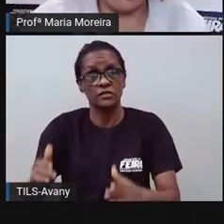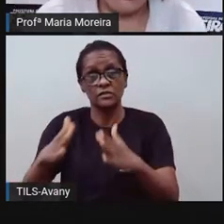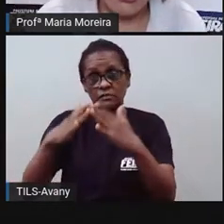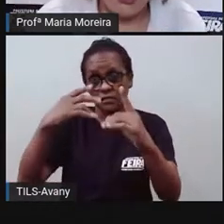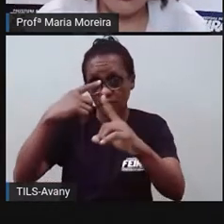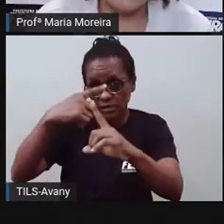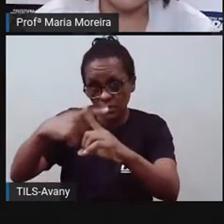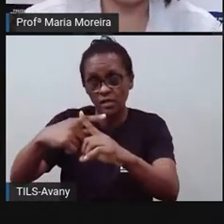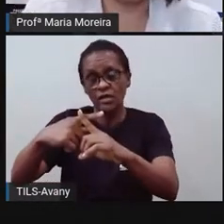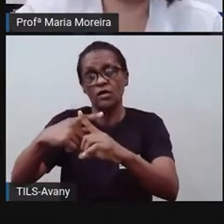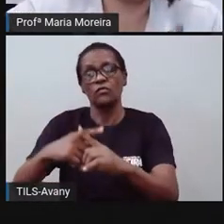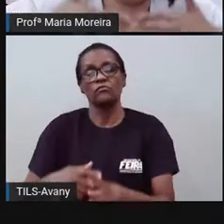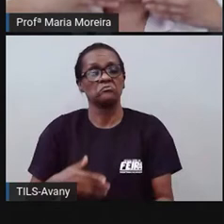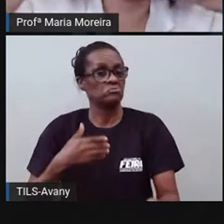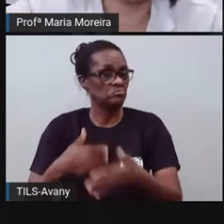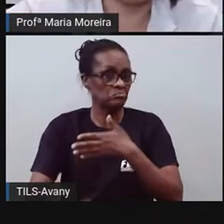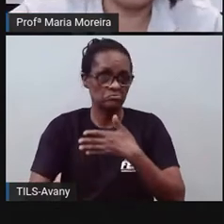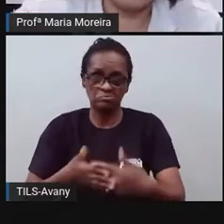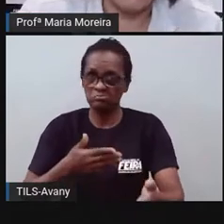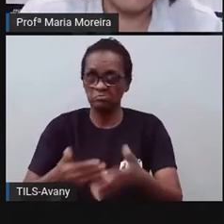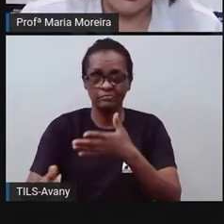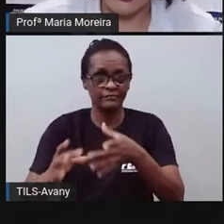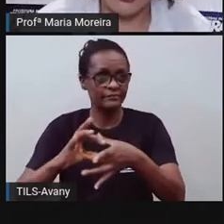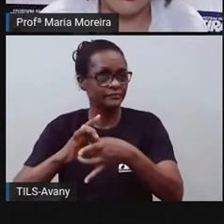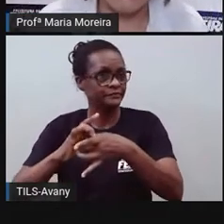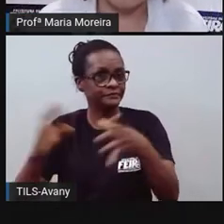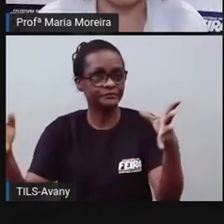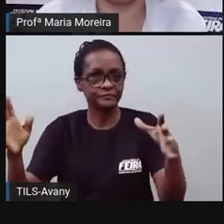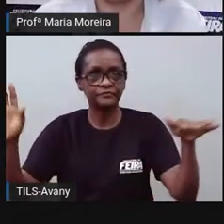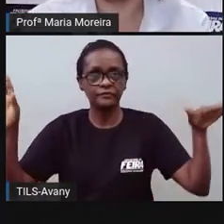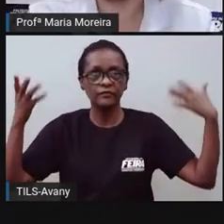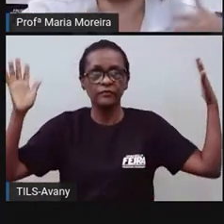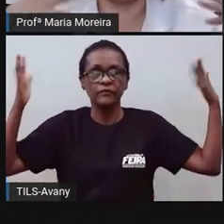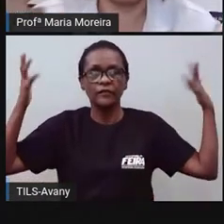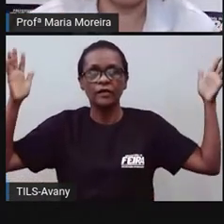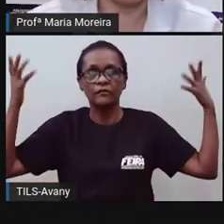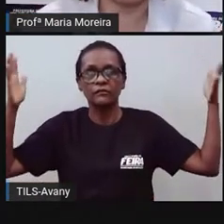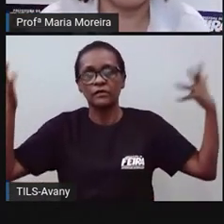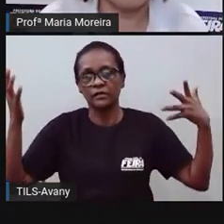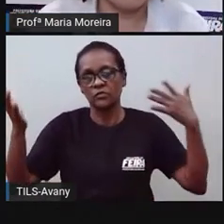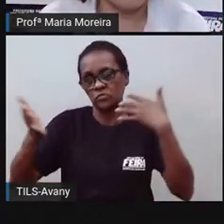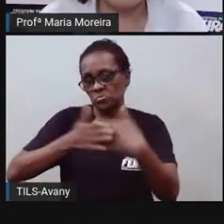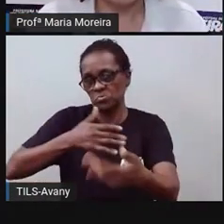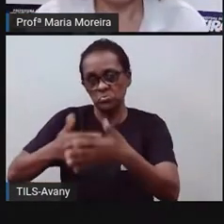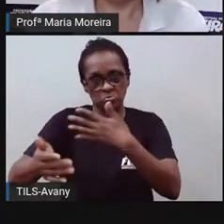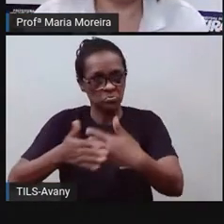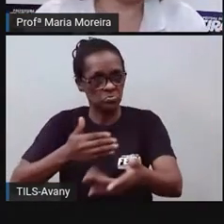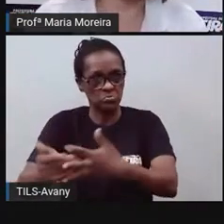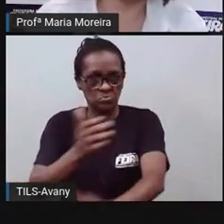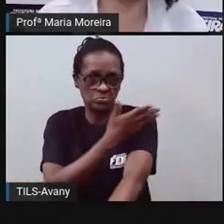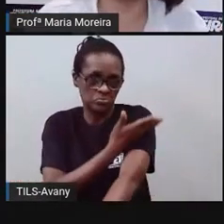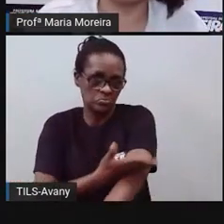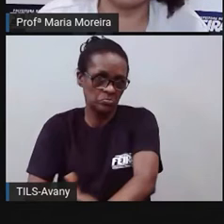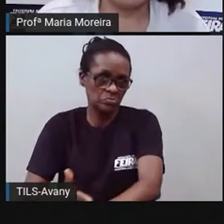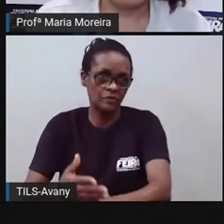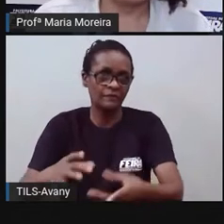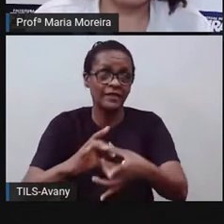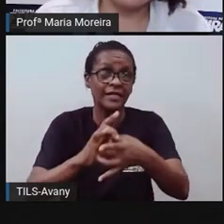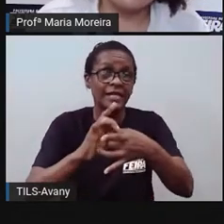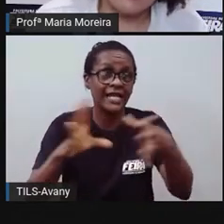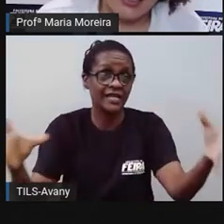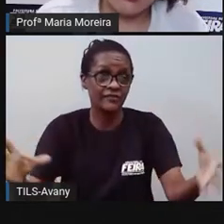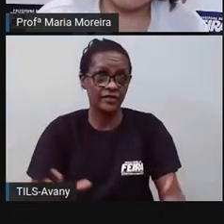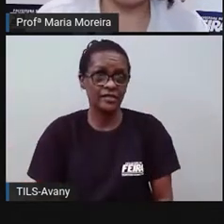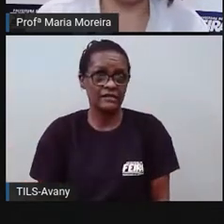das suas religiões. Elas podem festejar aí a sua cultura, fazer os seus rituais, os seus costumes, porque elas não serão